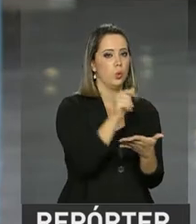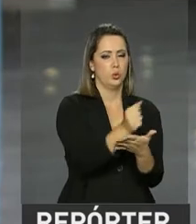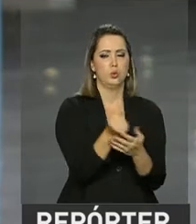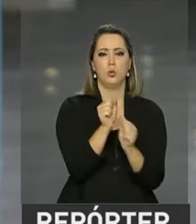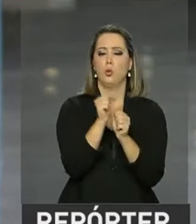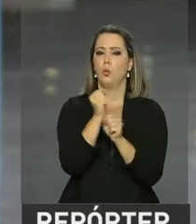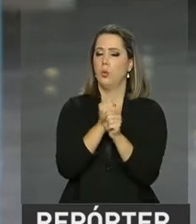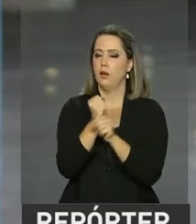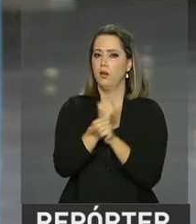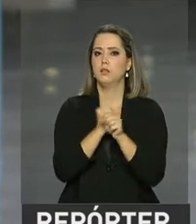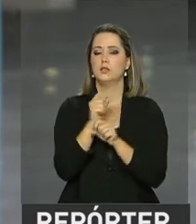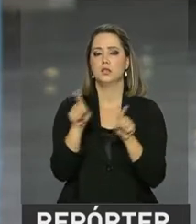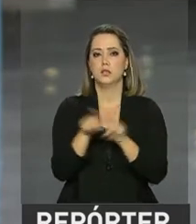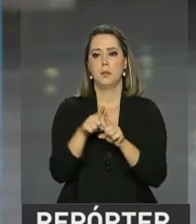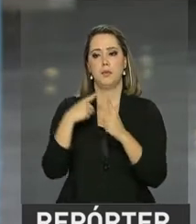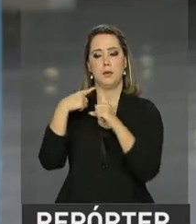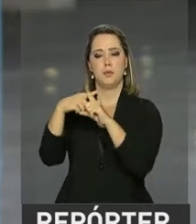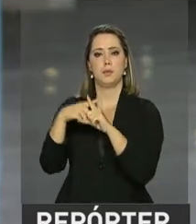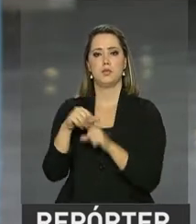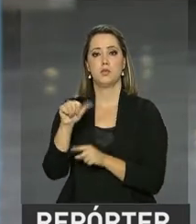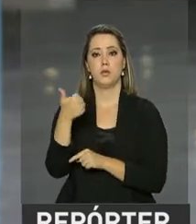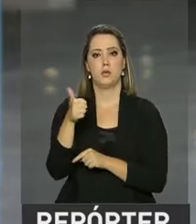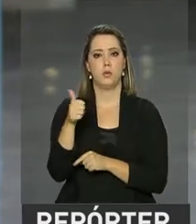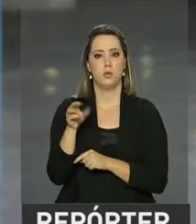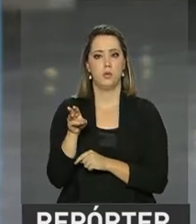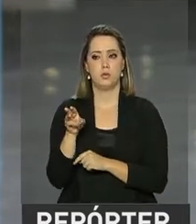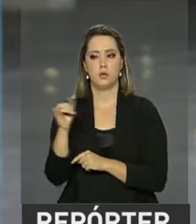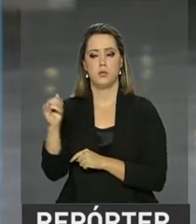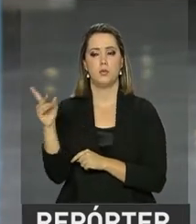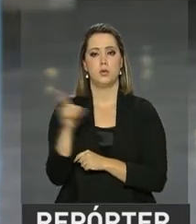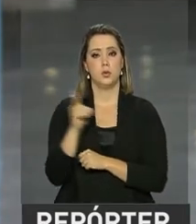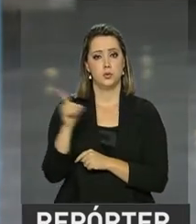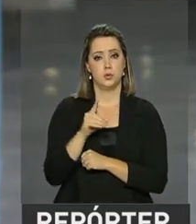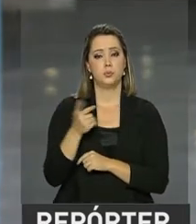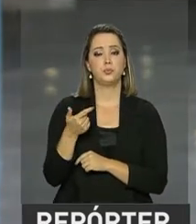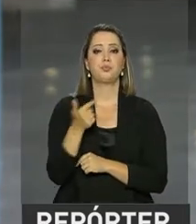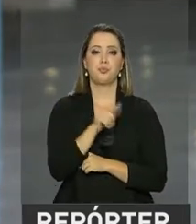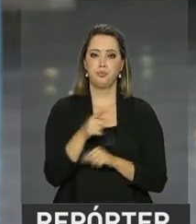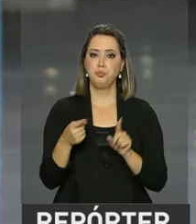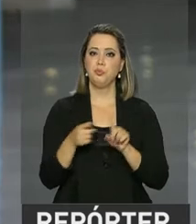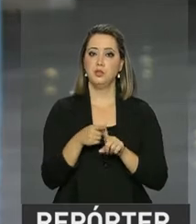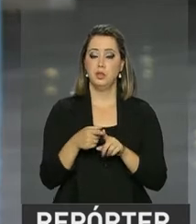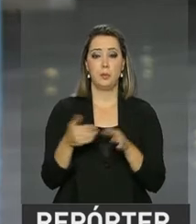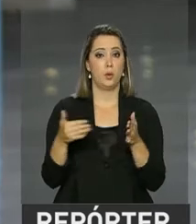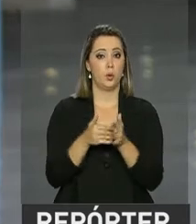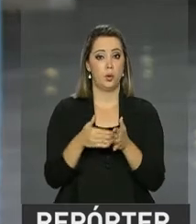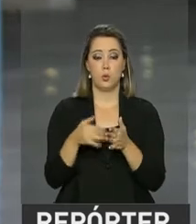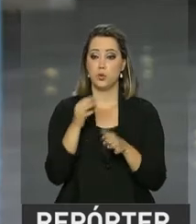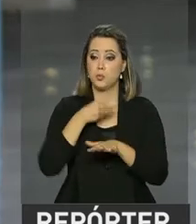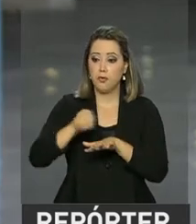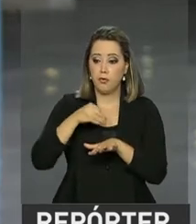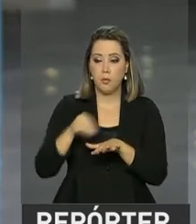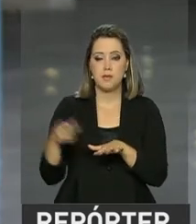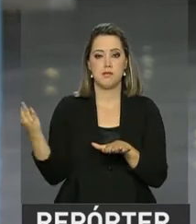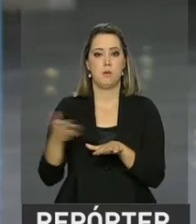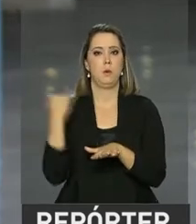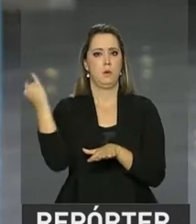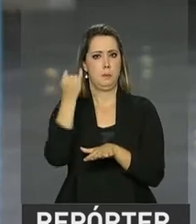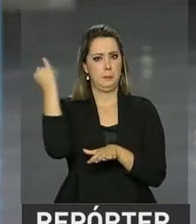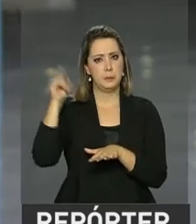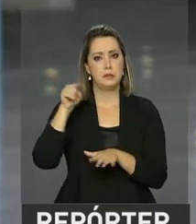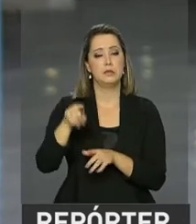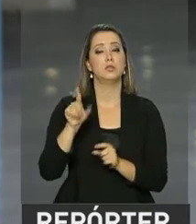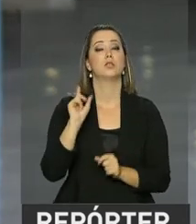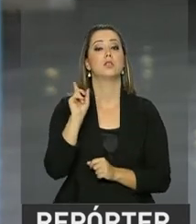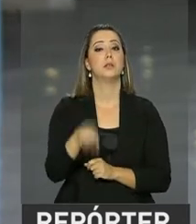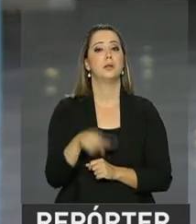é positivo e supera os 11 bilhões de dólares, Roberto. E aí uma última informação, uma informação importante também, é